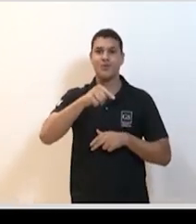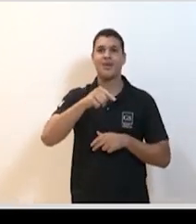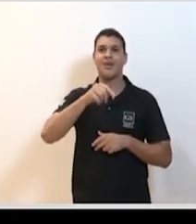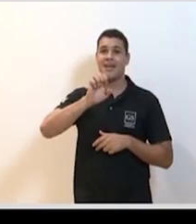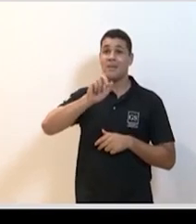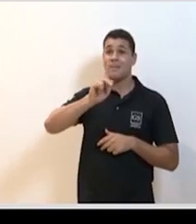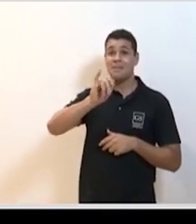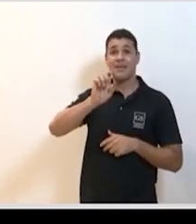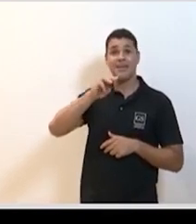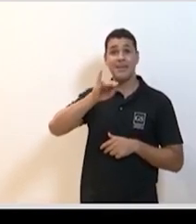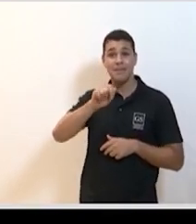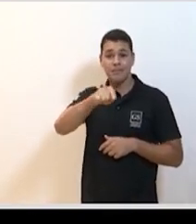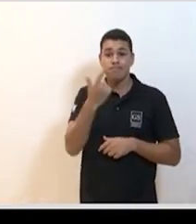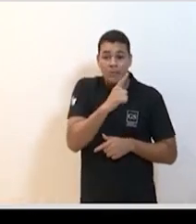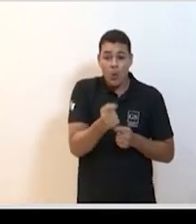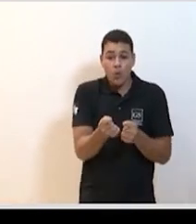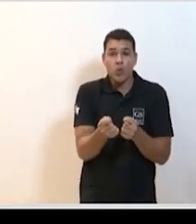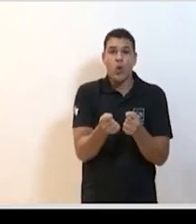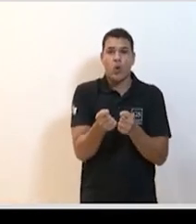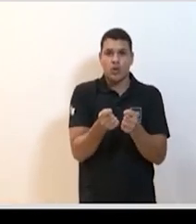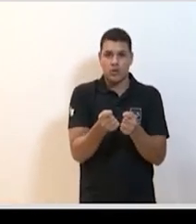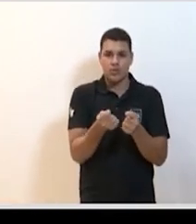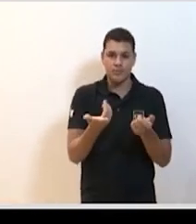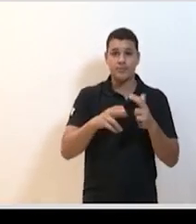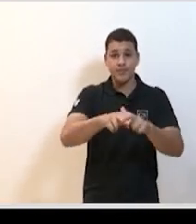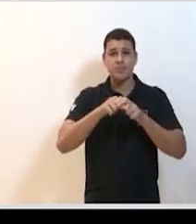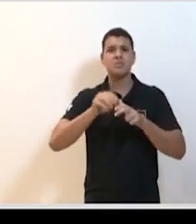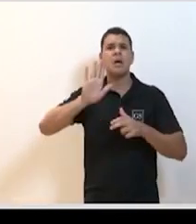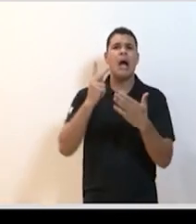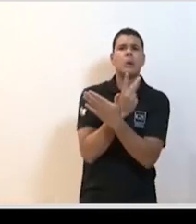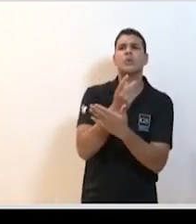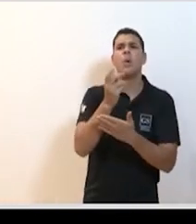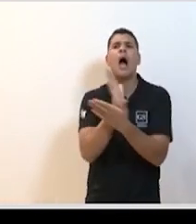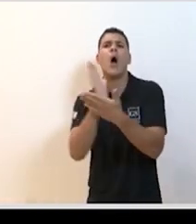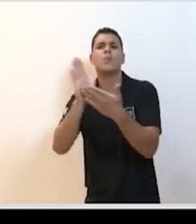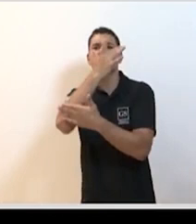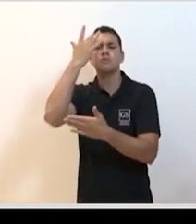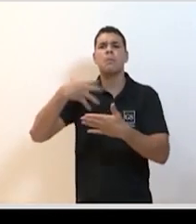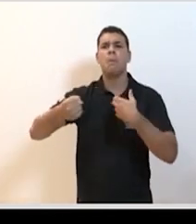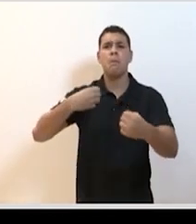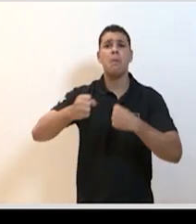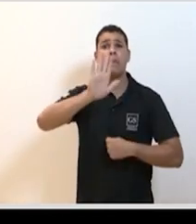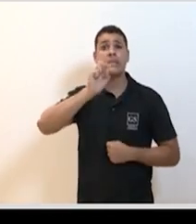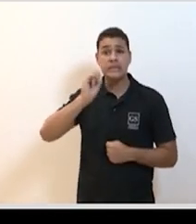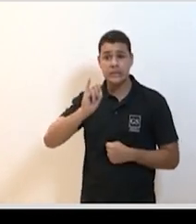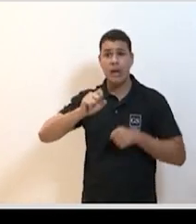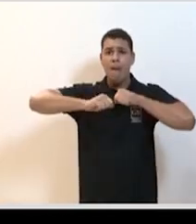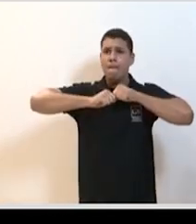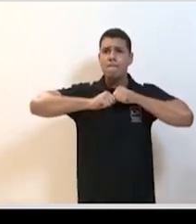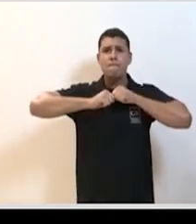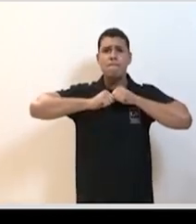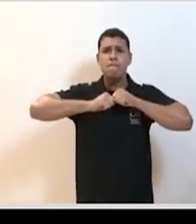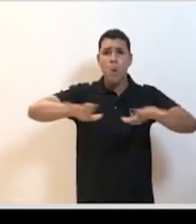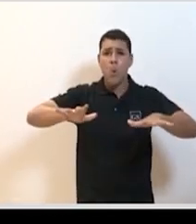processo de autocontenção. Isso provavelmente aconteceu em menor ou maior escala no MERS também. Agora, quando você tem uma epidemia em que um percentual